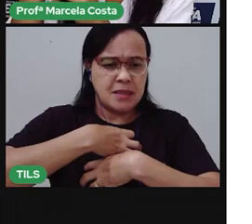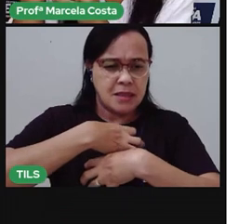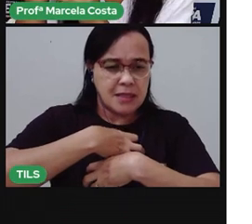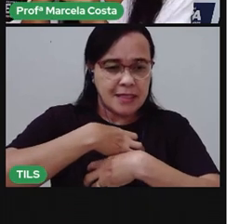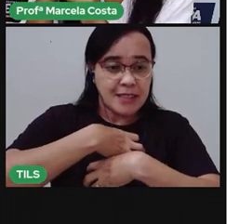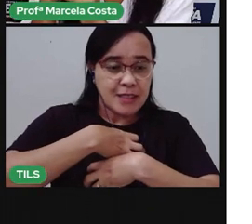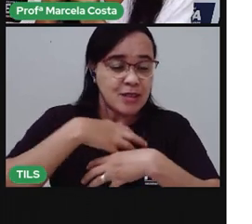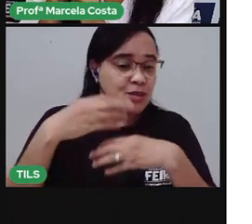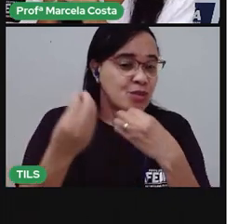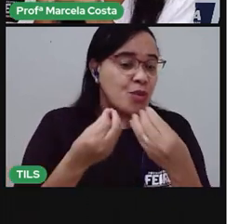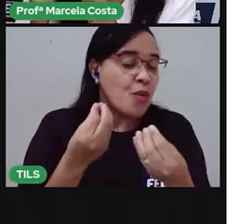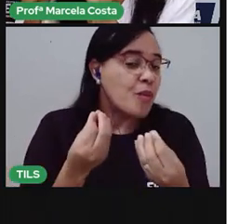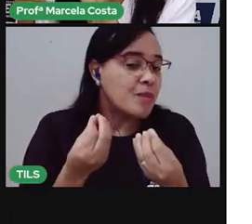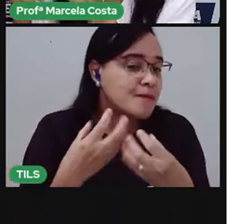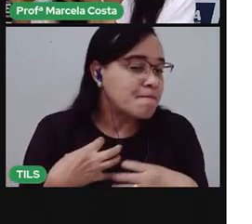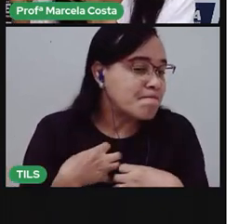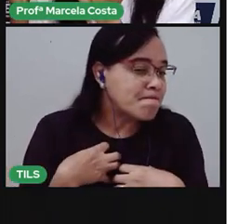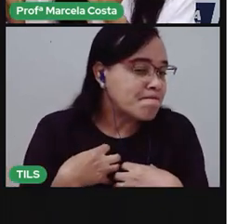Vá sentindo.